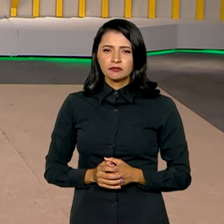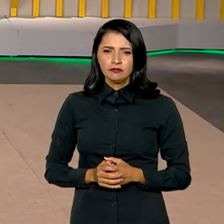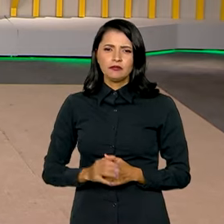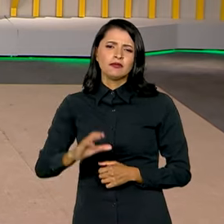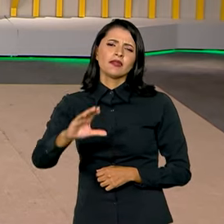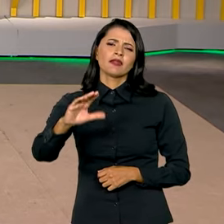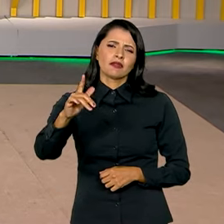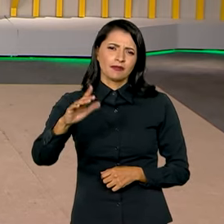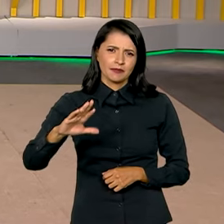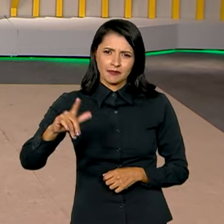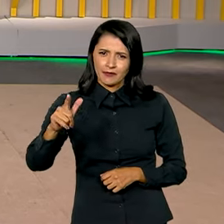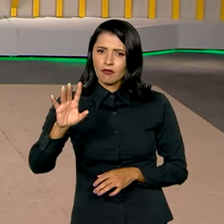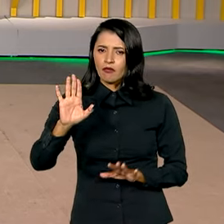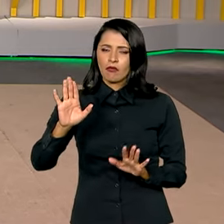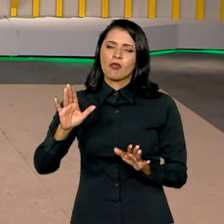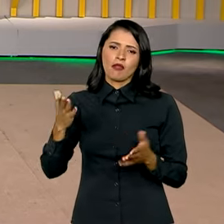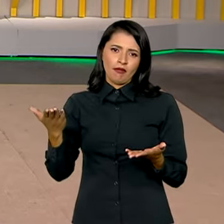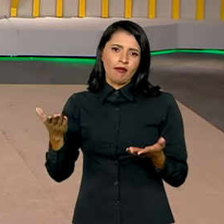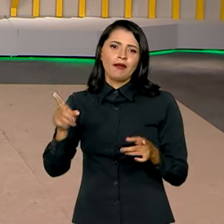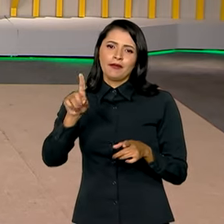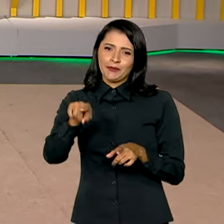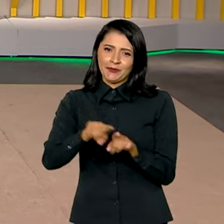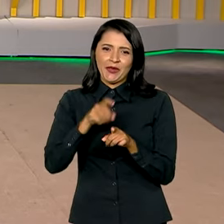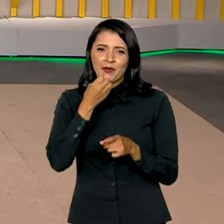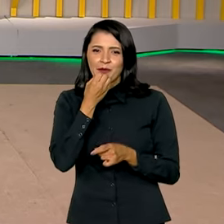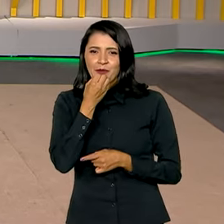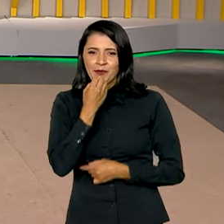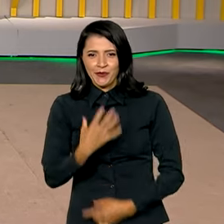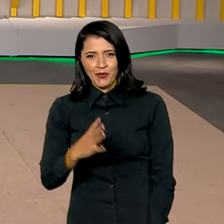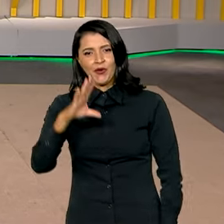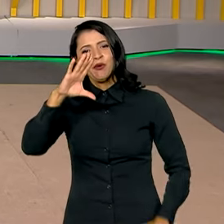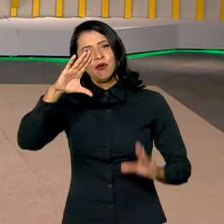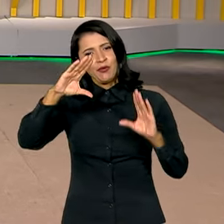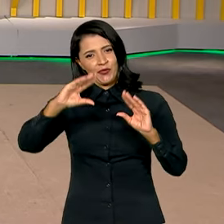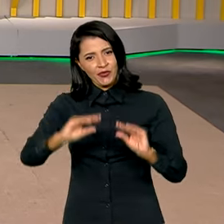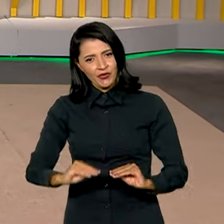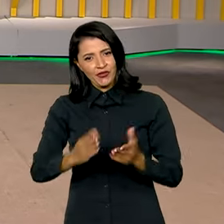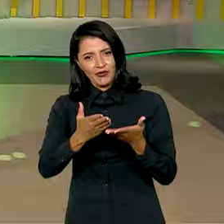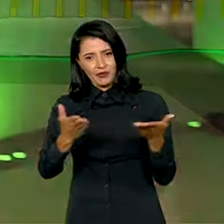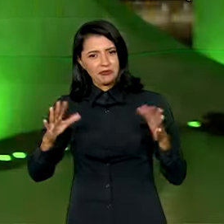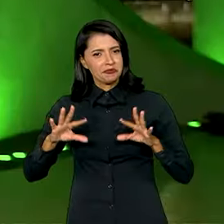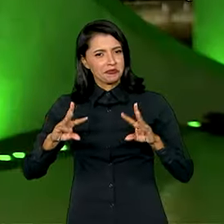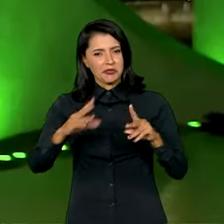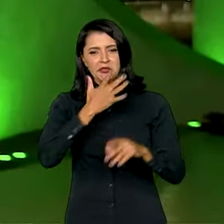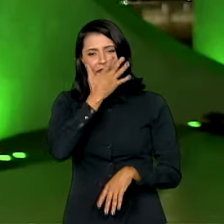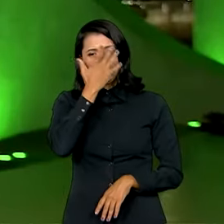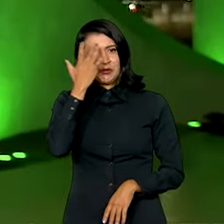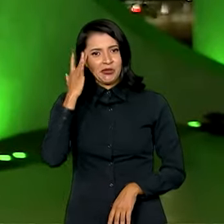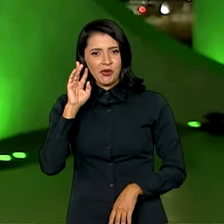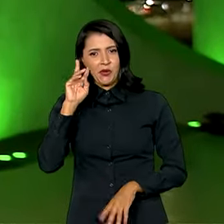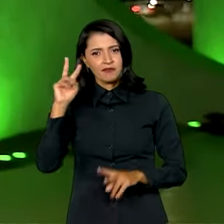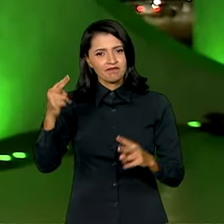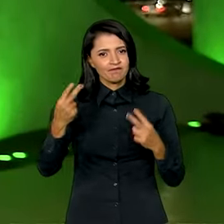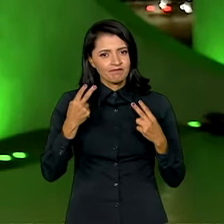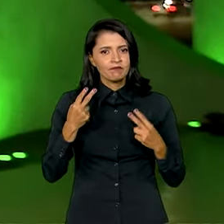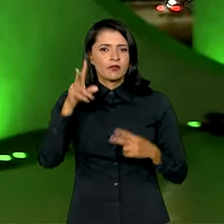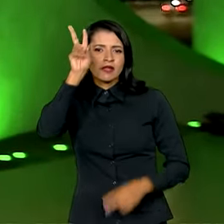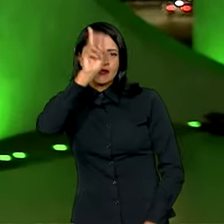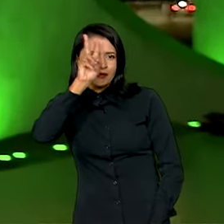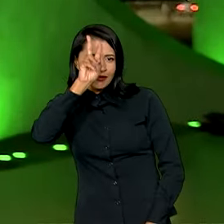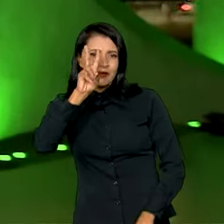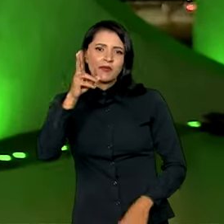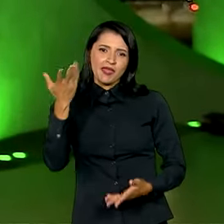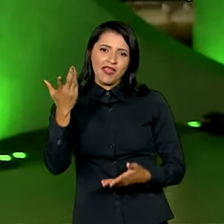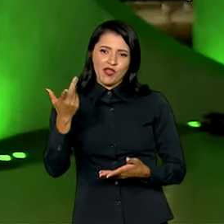Claro, Roberto, e não é para menos, né? Boa noite para você e a todos que nos assistem. A gente lembra, como a gente